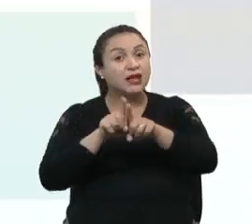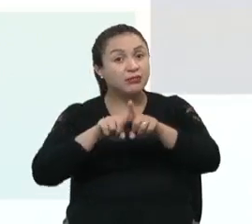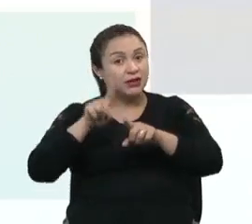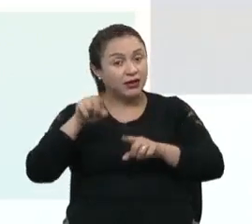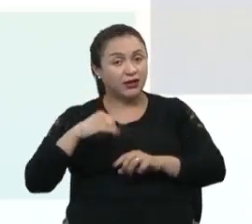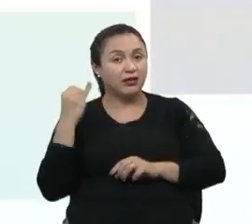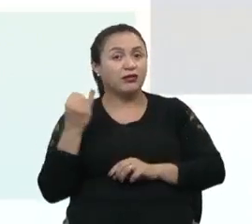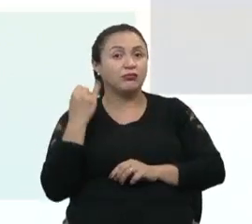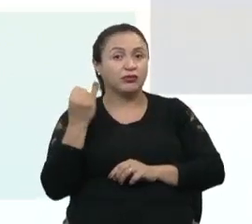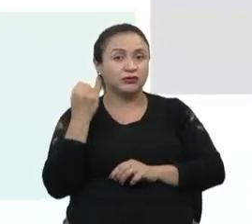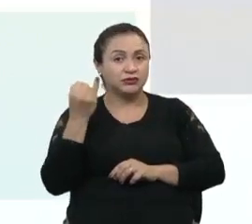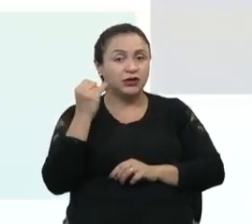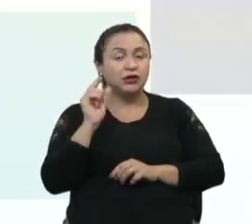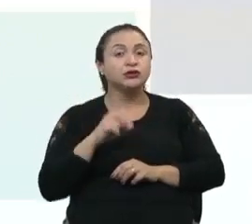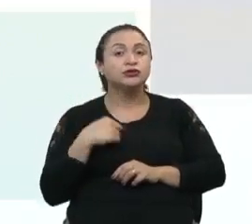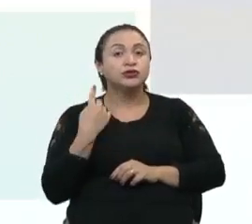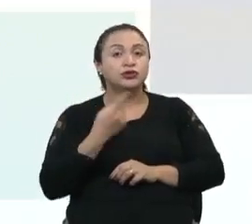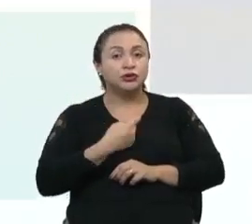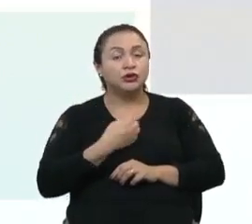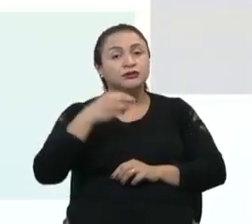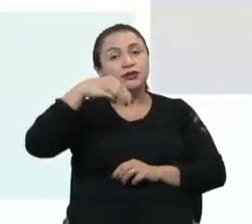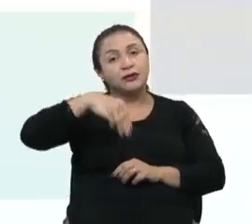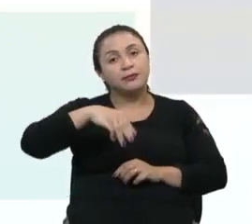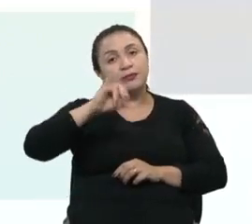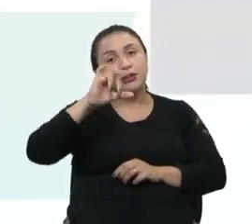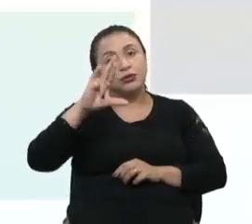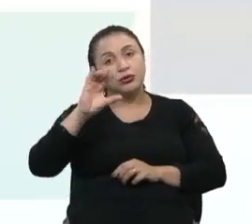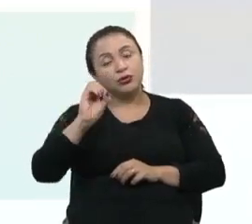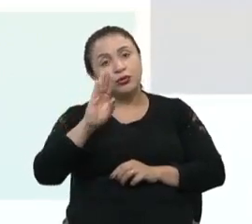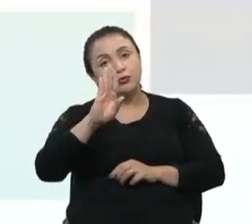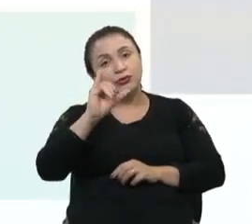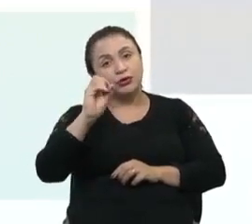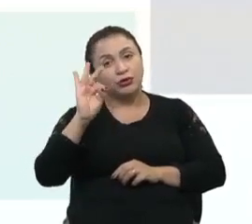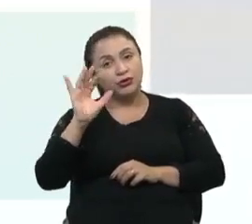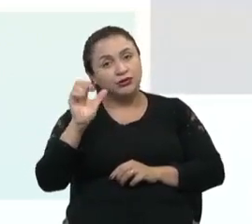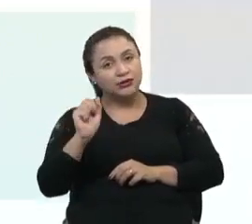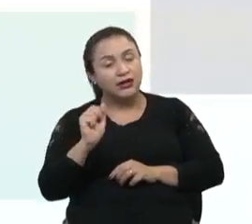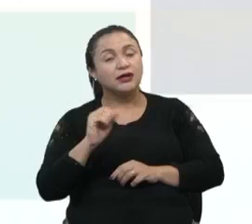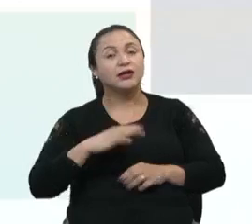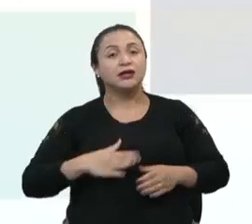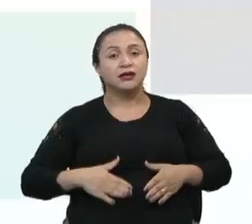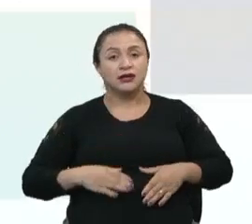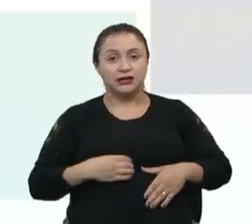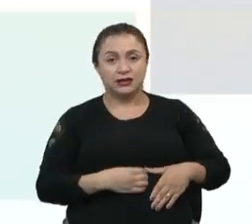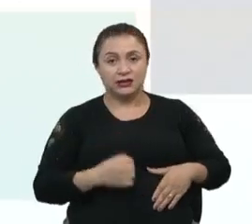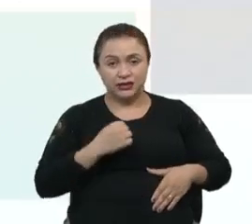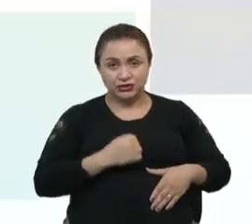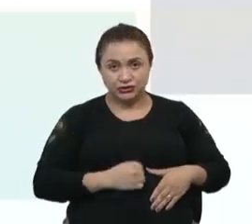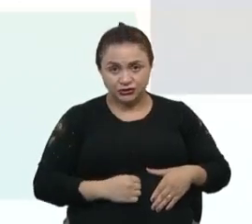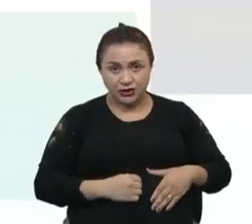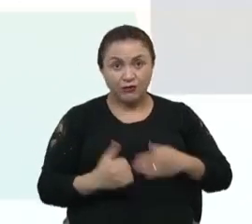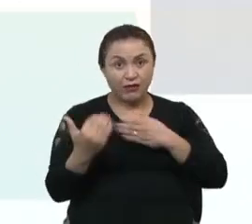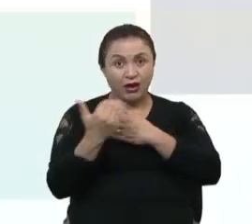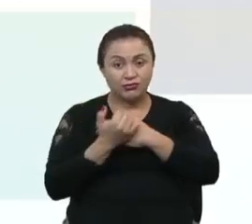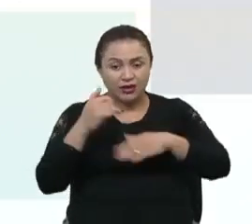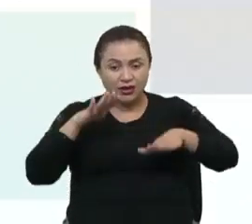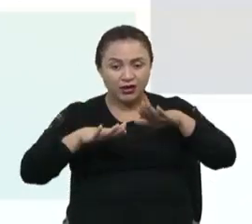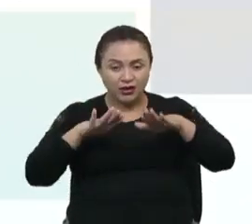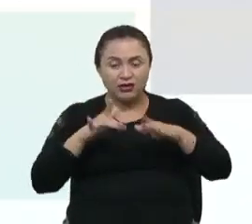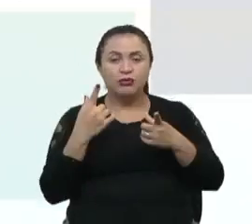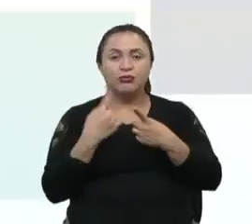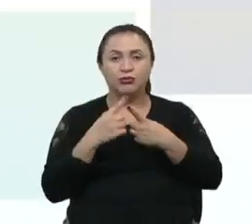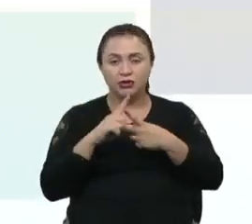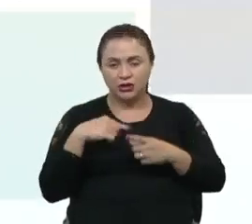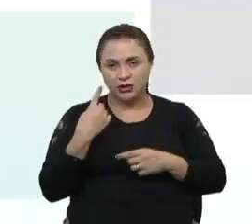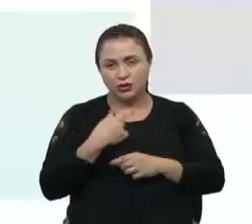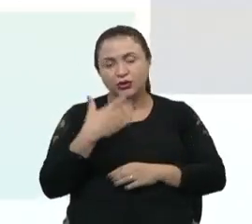para a nossa microbiota intestinal, para favorecer o equilíbrio, já que nós sabemos